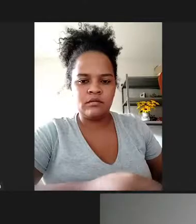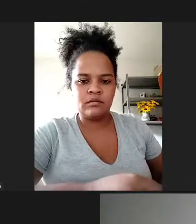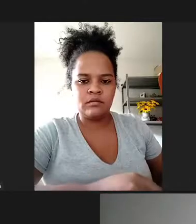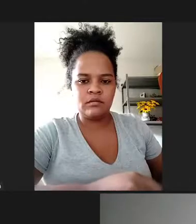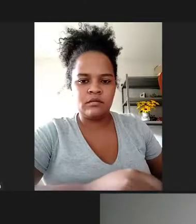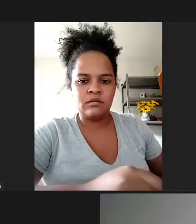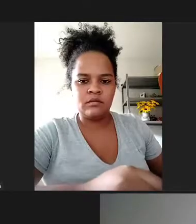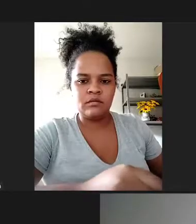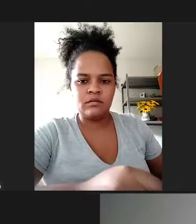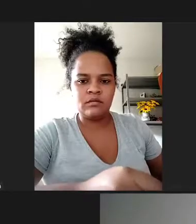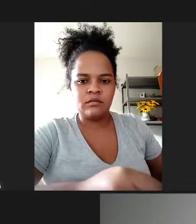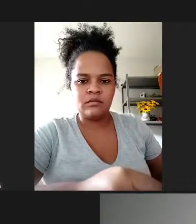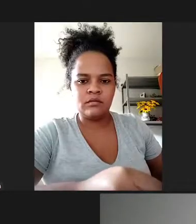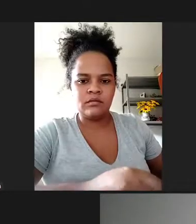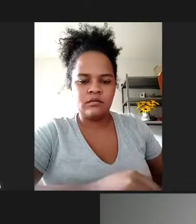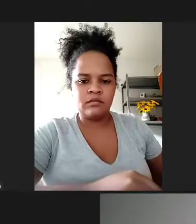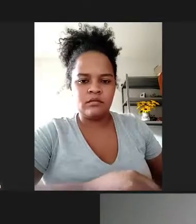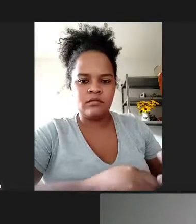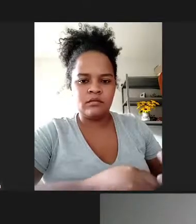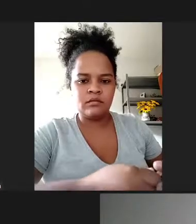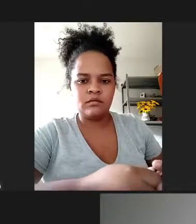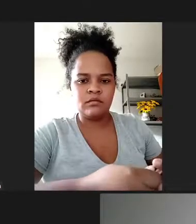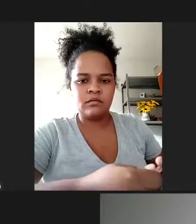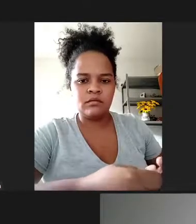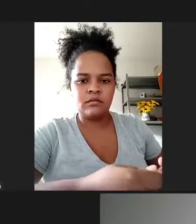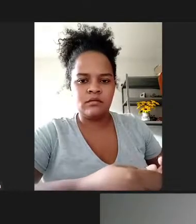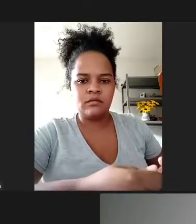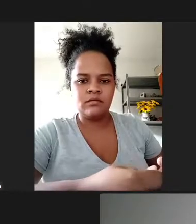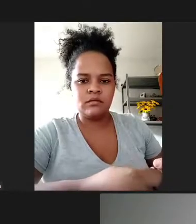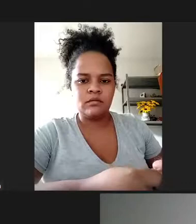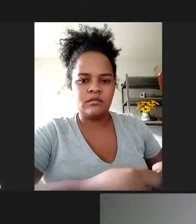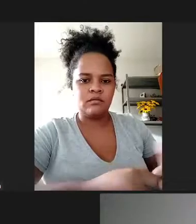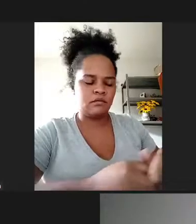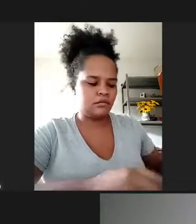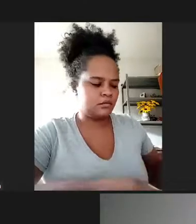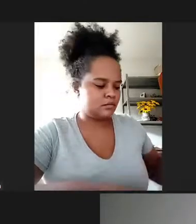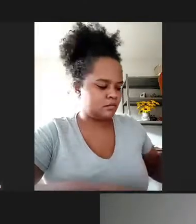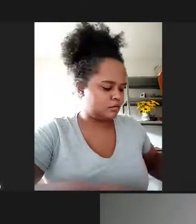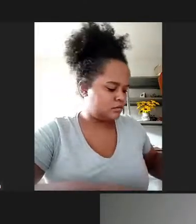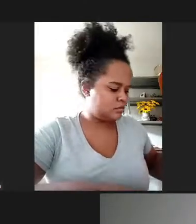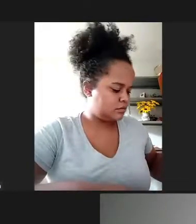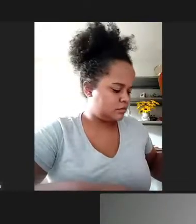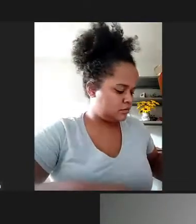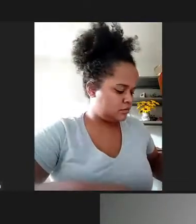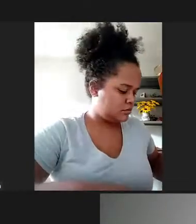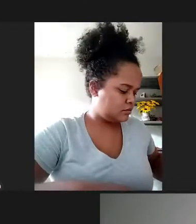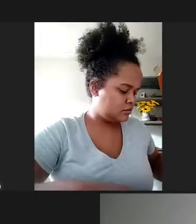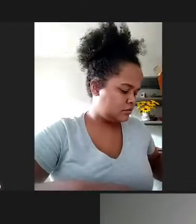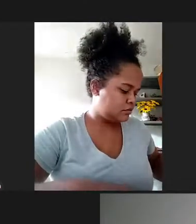até o caso que o Pedro trouxe é emblemático dentro da questão da quadra uma quadra para a FEUC então ela é muito